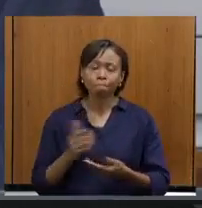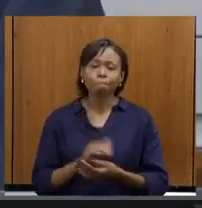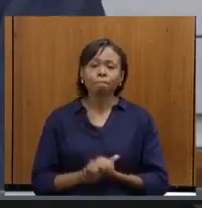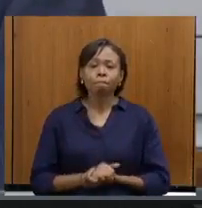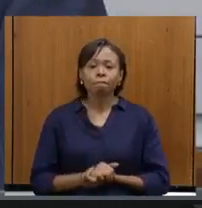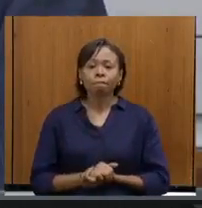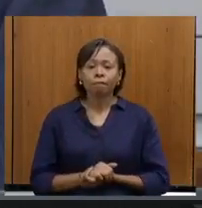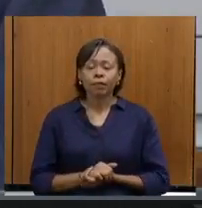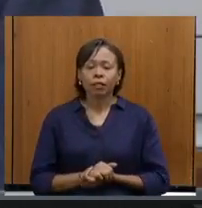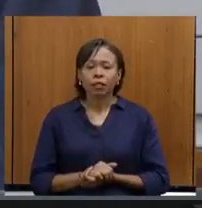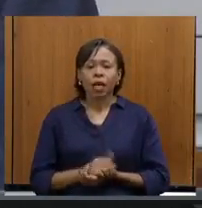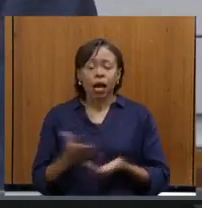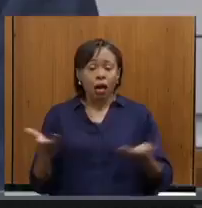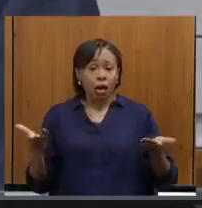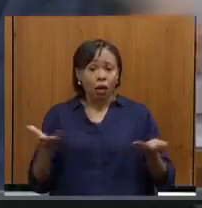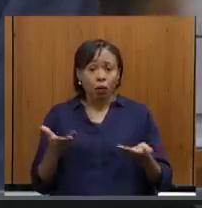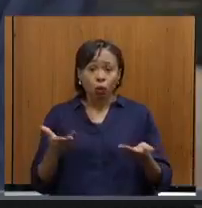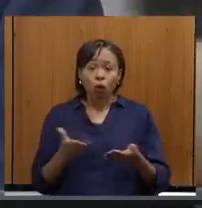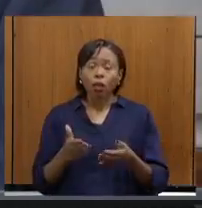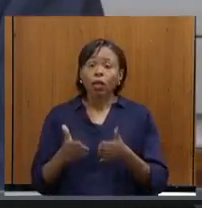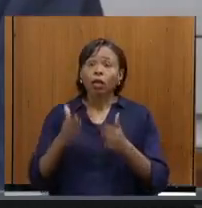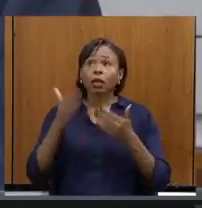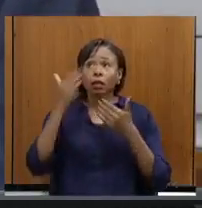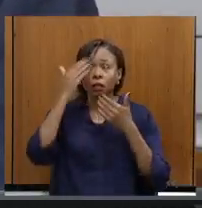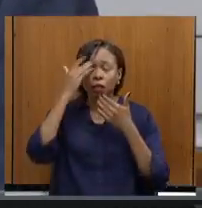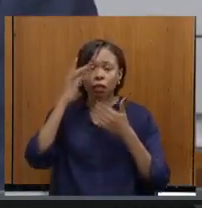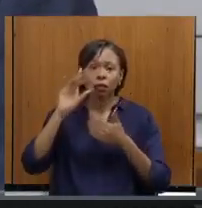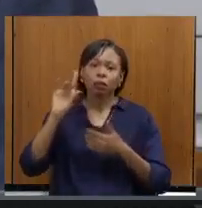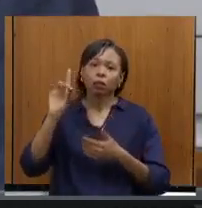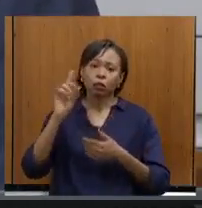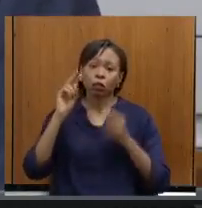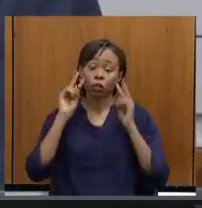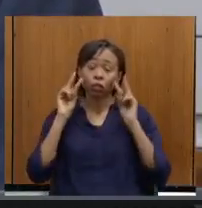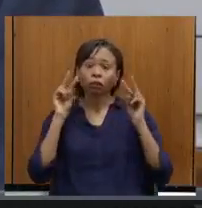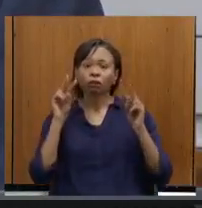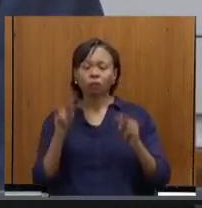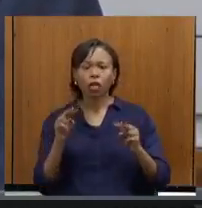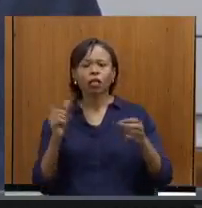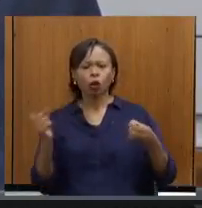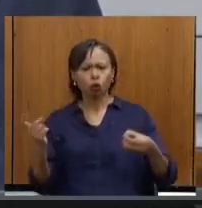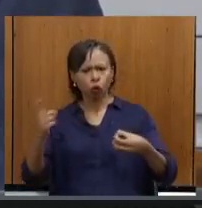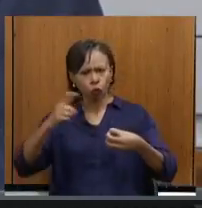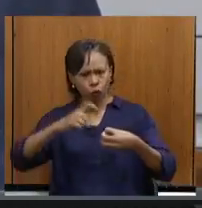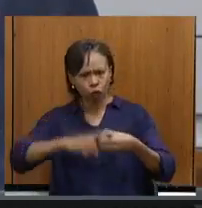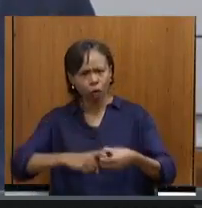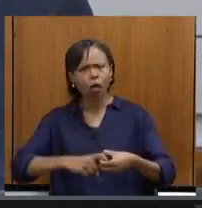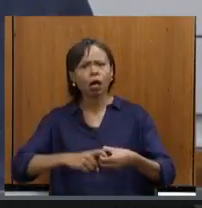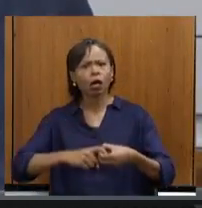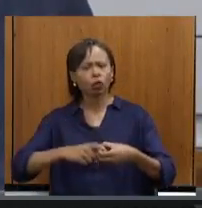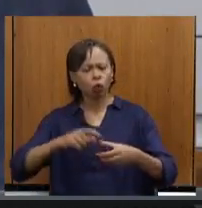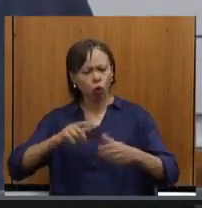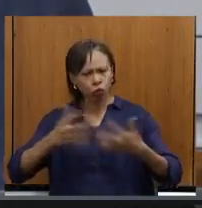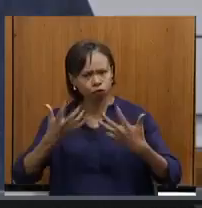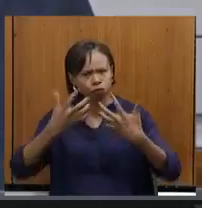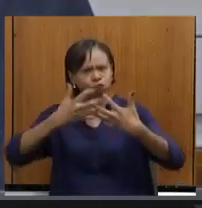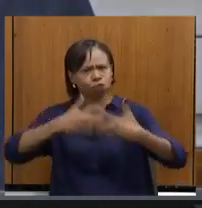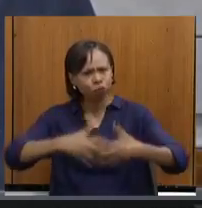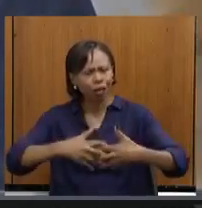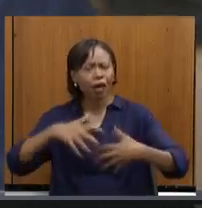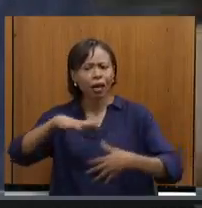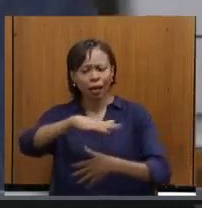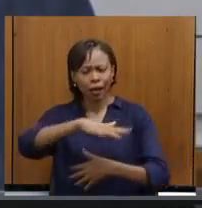e, agora, graças a Deus, nós estamos vendo um cenário de retomada onde esse segmento realmente